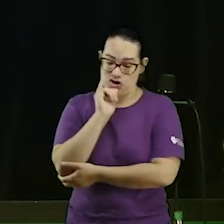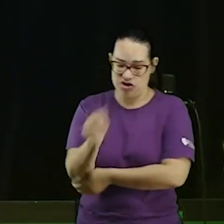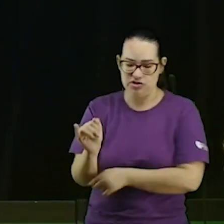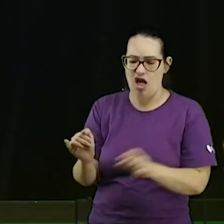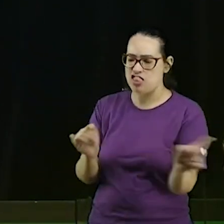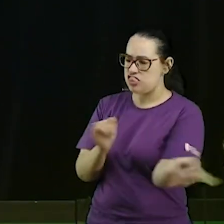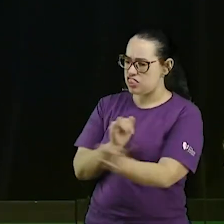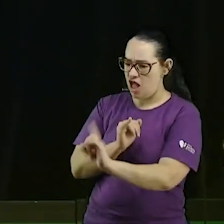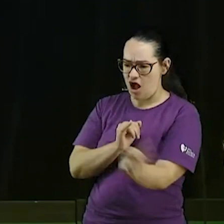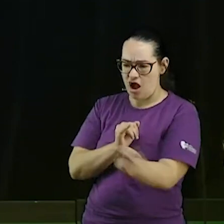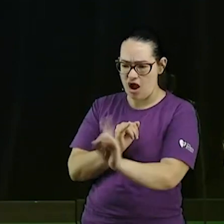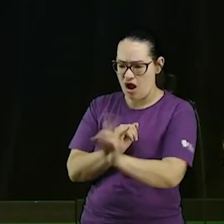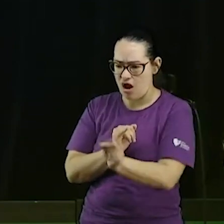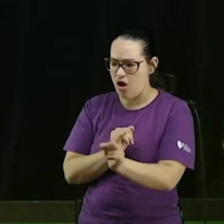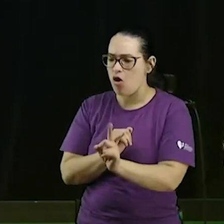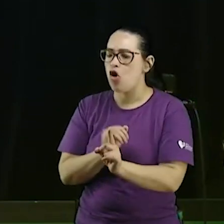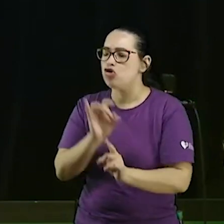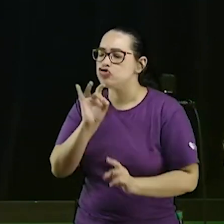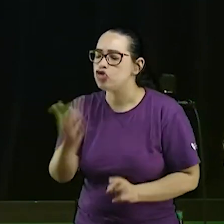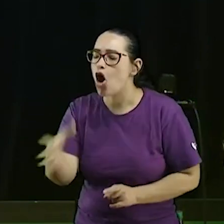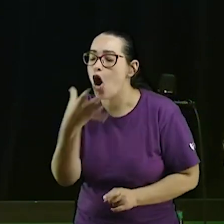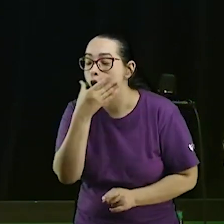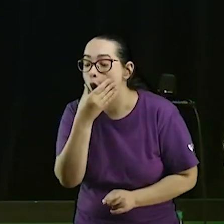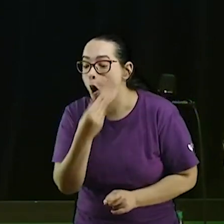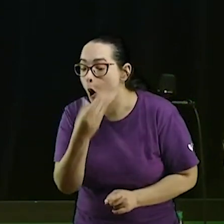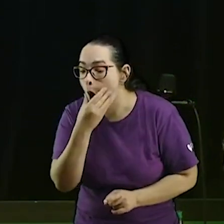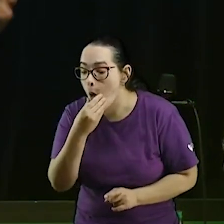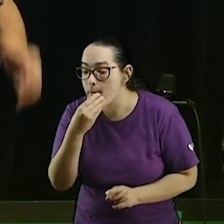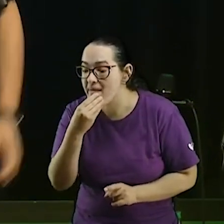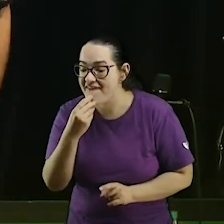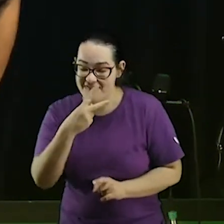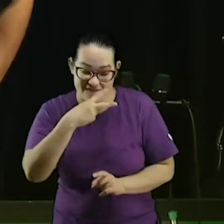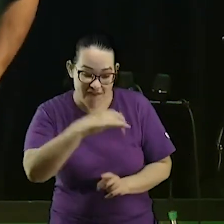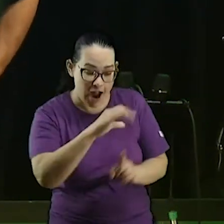homens podem emprestar culto ao senhor como vocês têm pedido